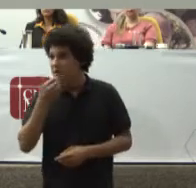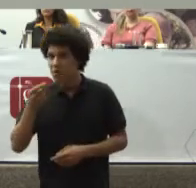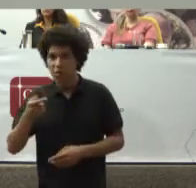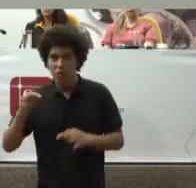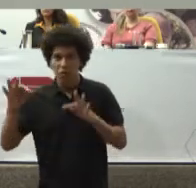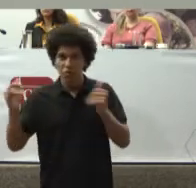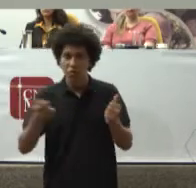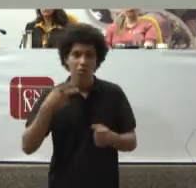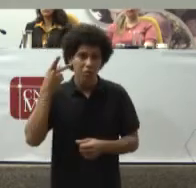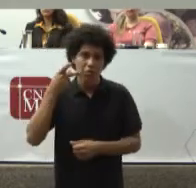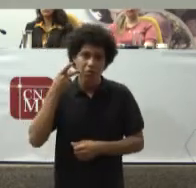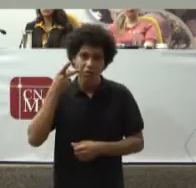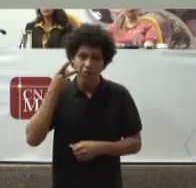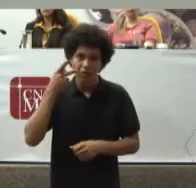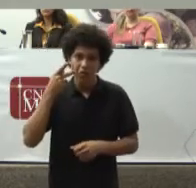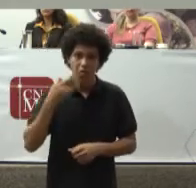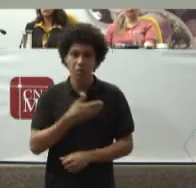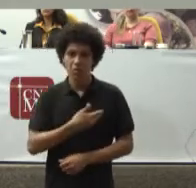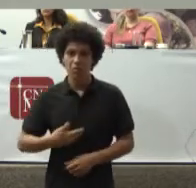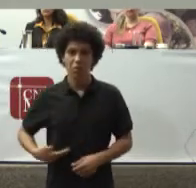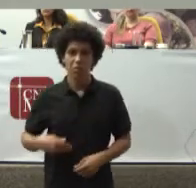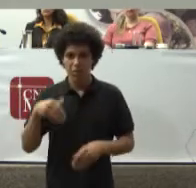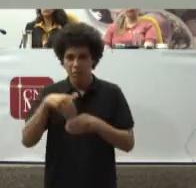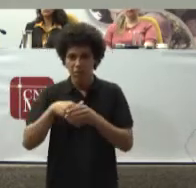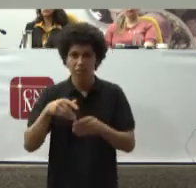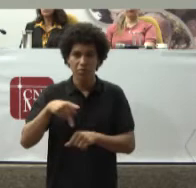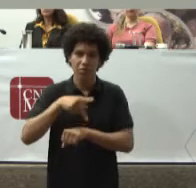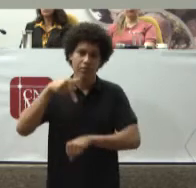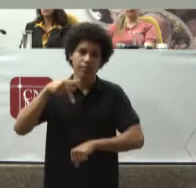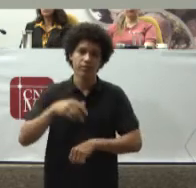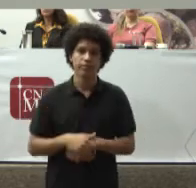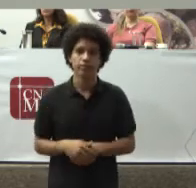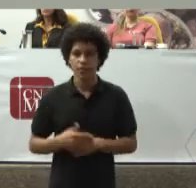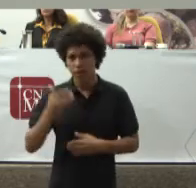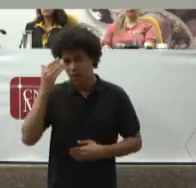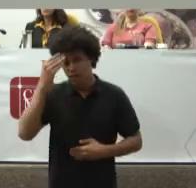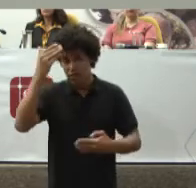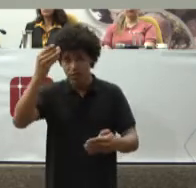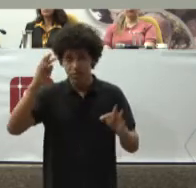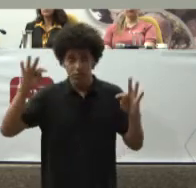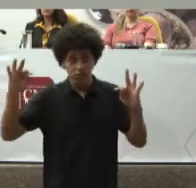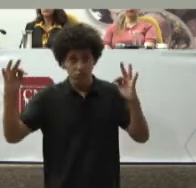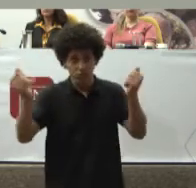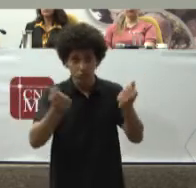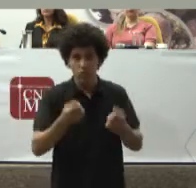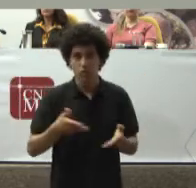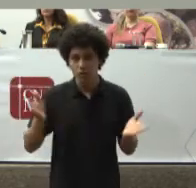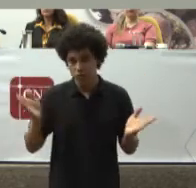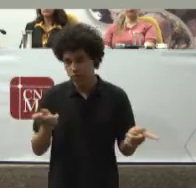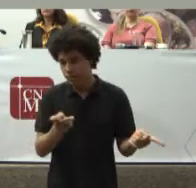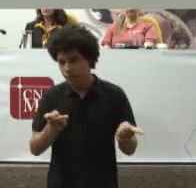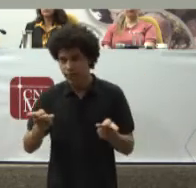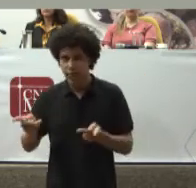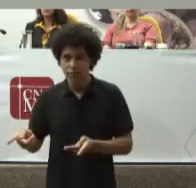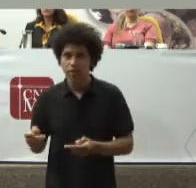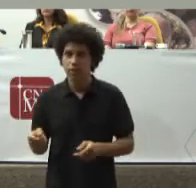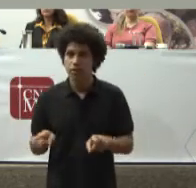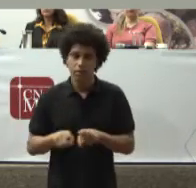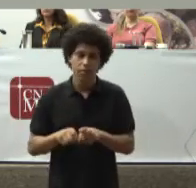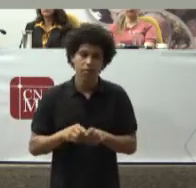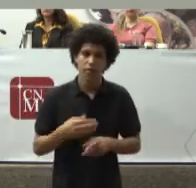Agradeço A todos Pela oportunidade Eu saúdo E fico Muito